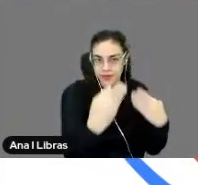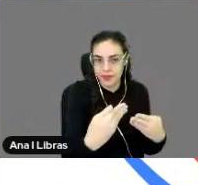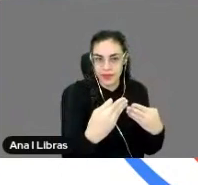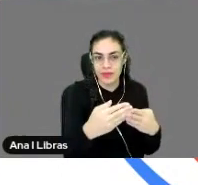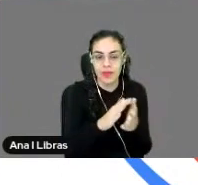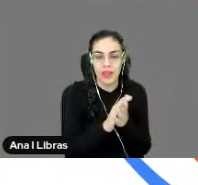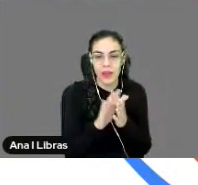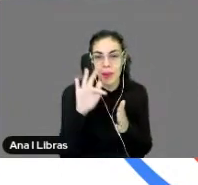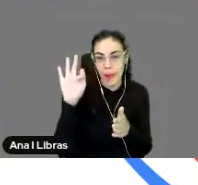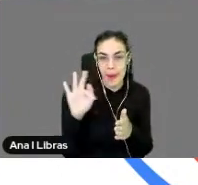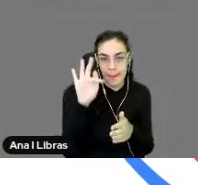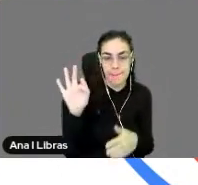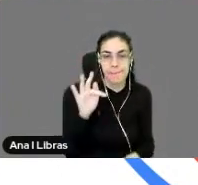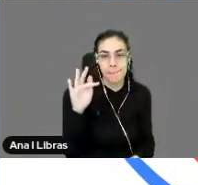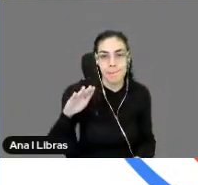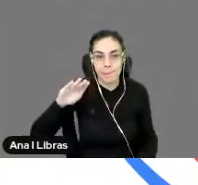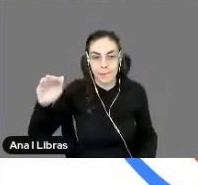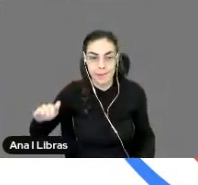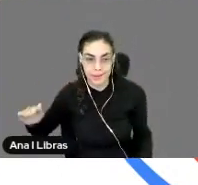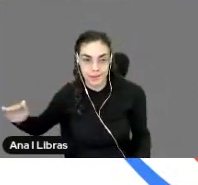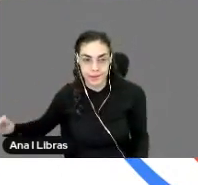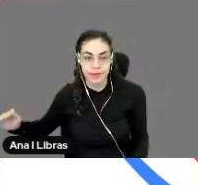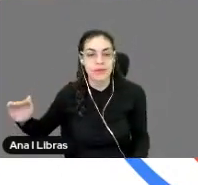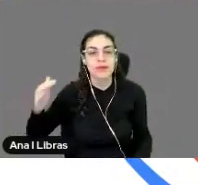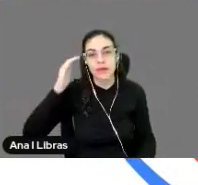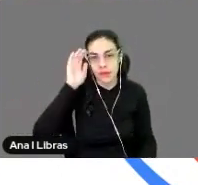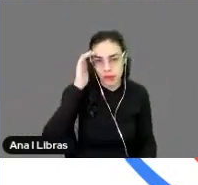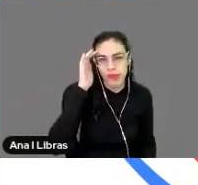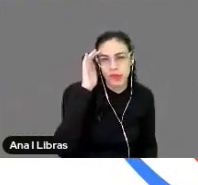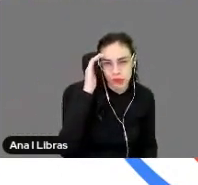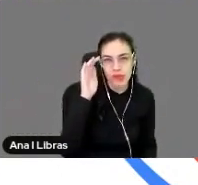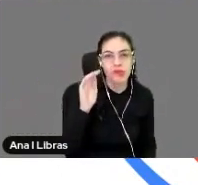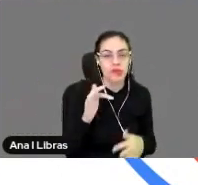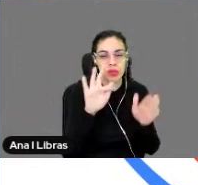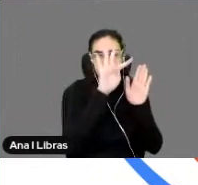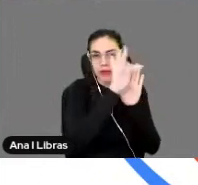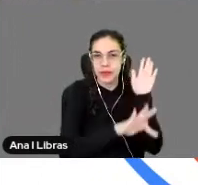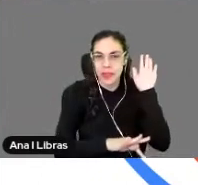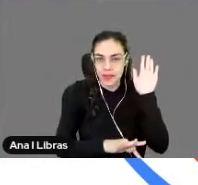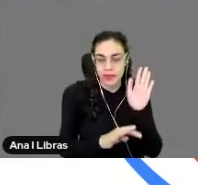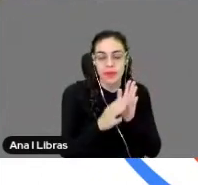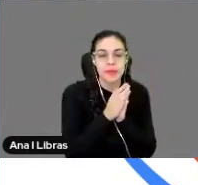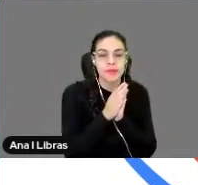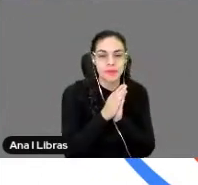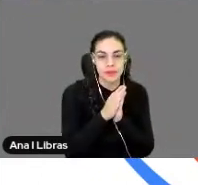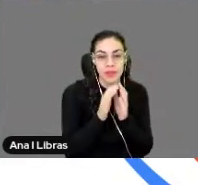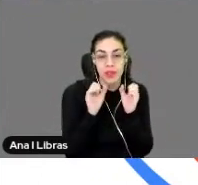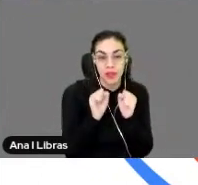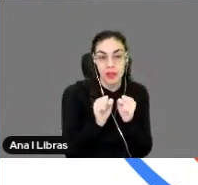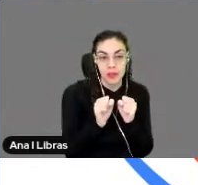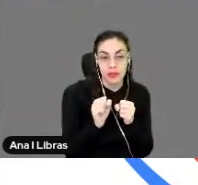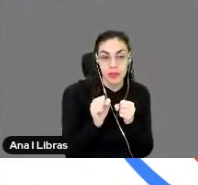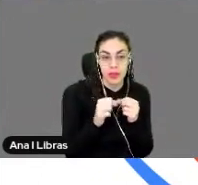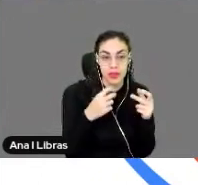pós, seja na educação básica, quando a gente está se entendendo, escrevendo textos dissertativos. E a gente pode, então, dar um feedback mais